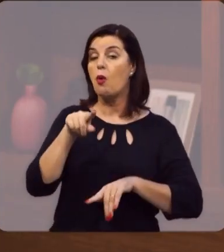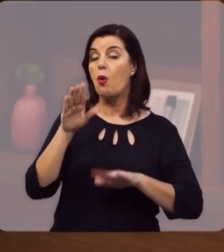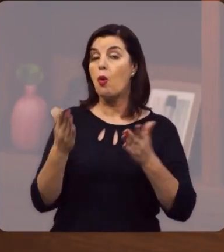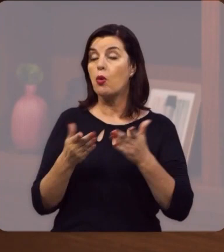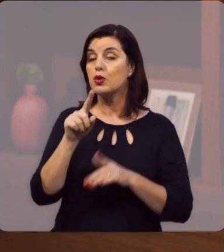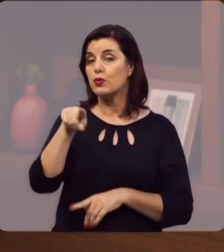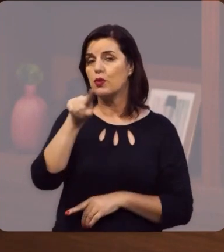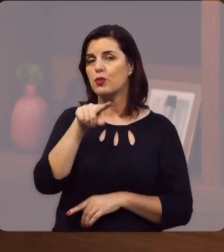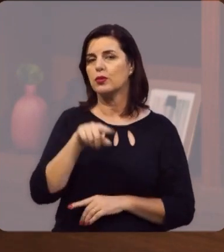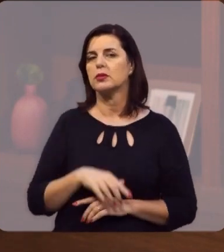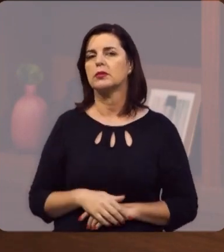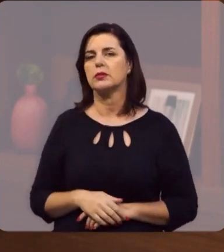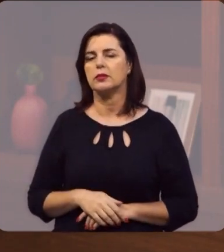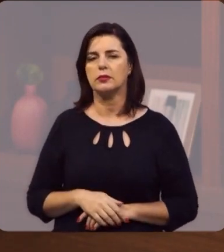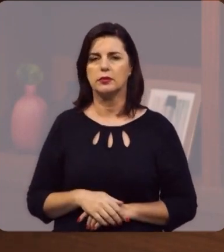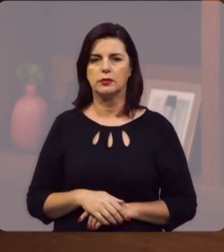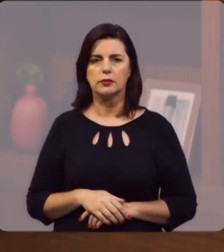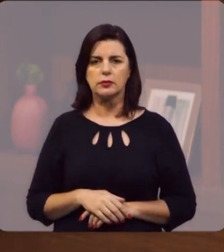quem sabe hoje você,